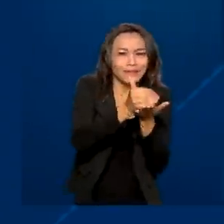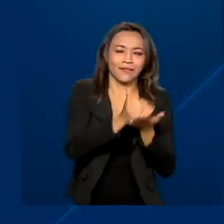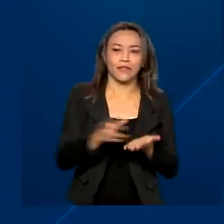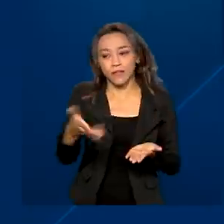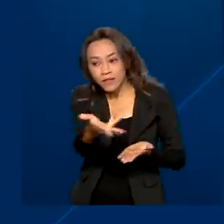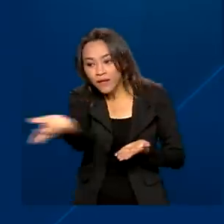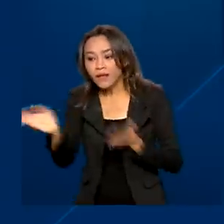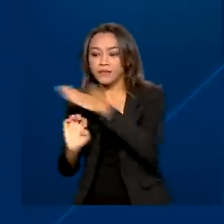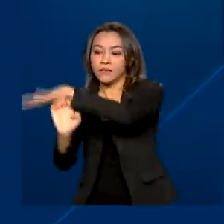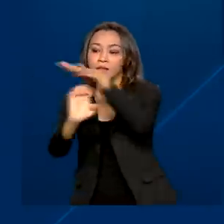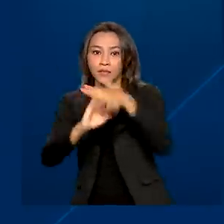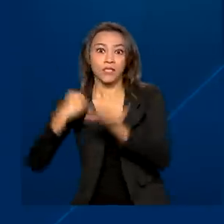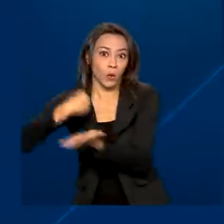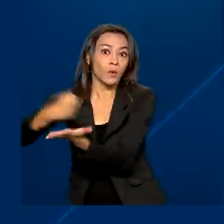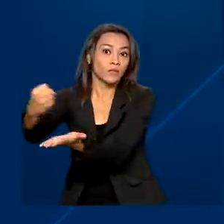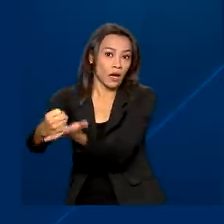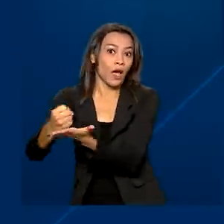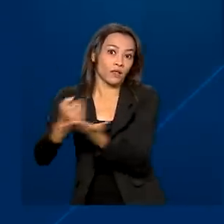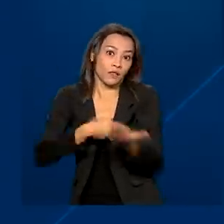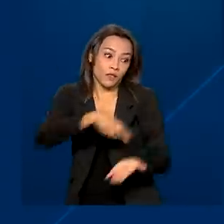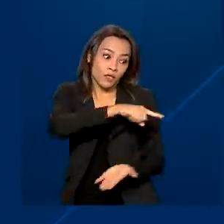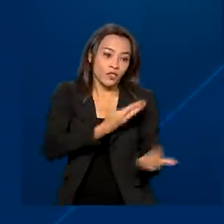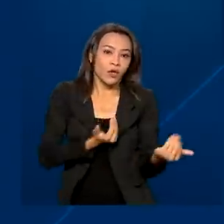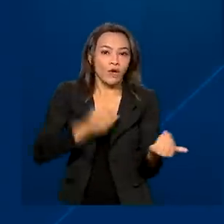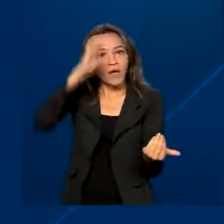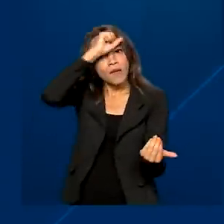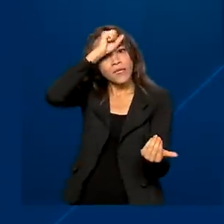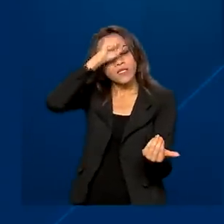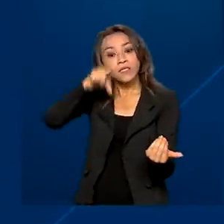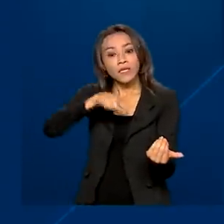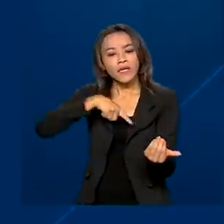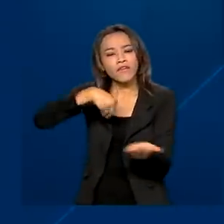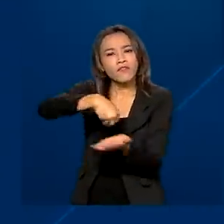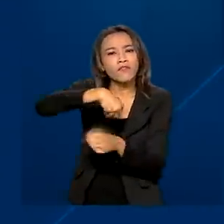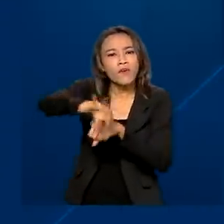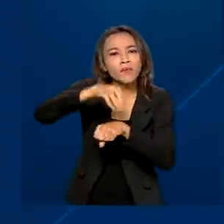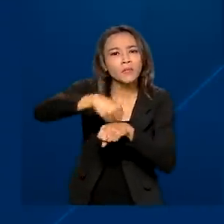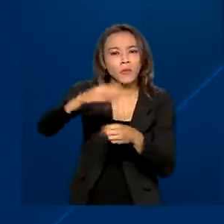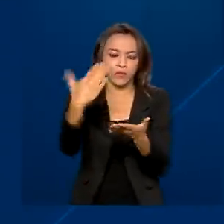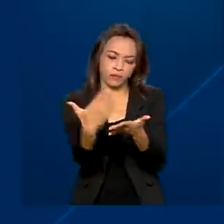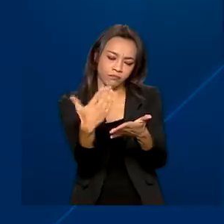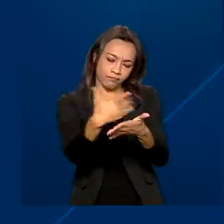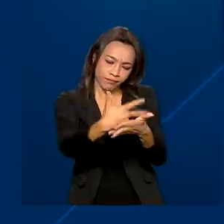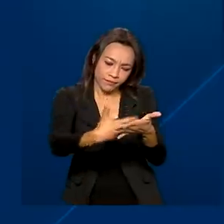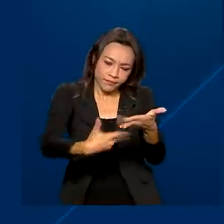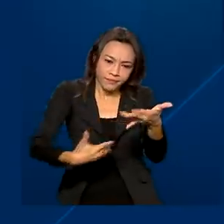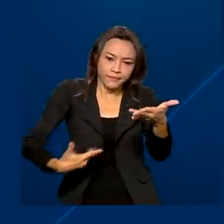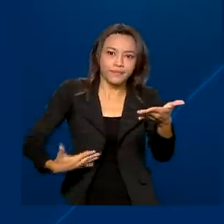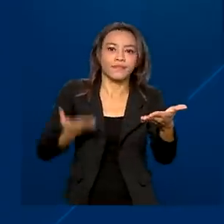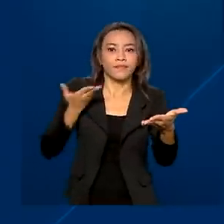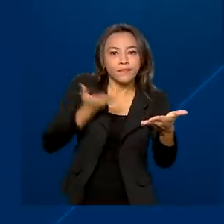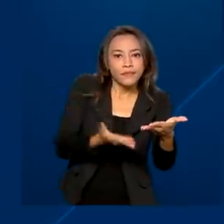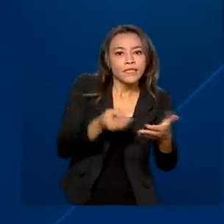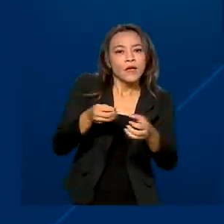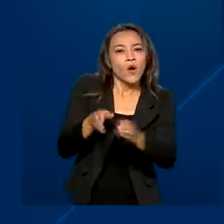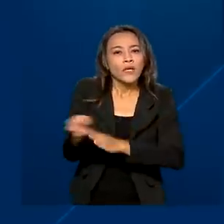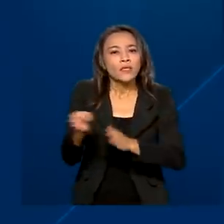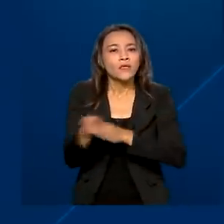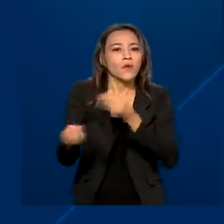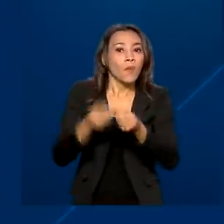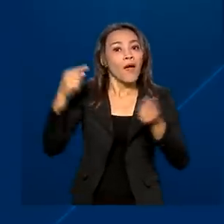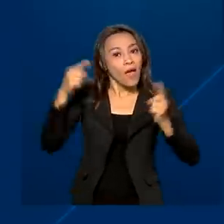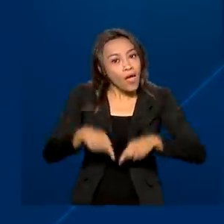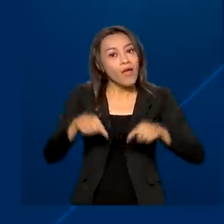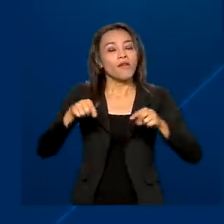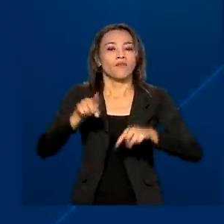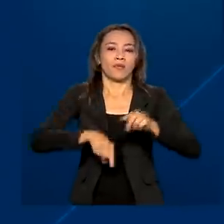contratam um jovem aprendiz, essa cartilha traz todas as informações do tema. O material faz parte da campanha de combate